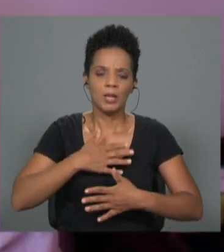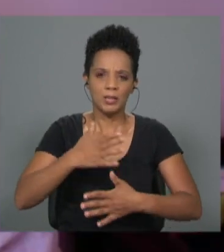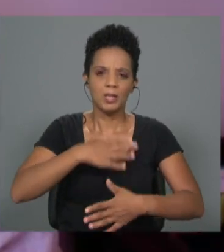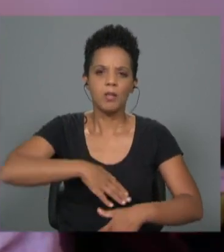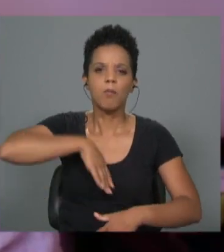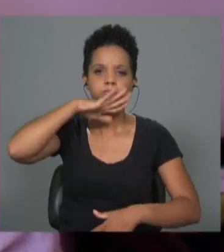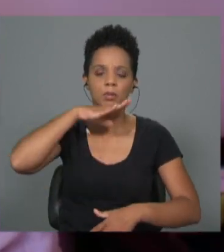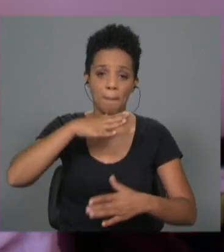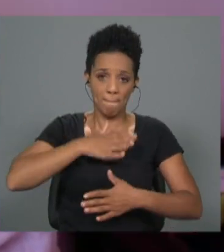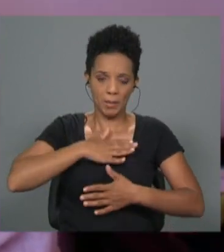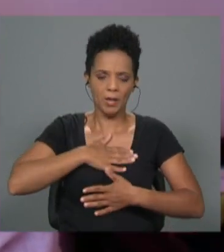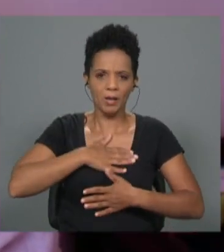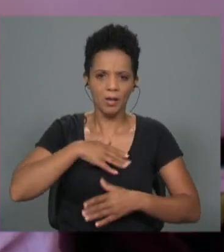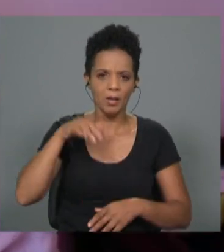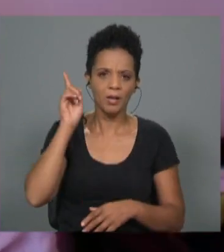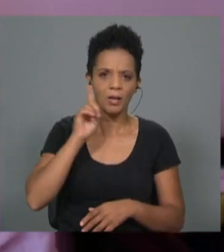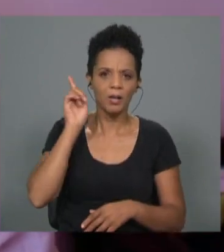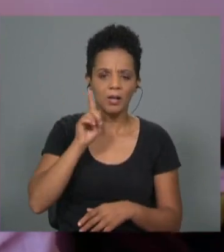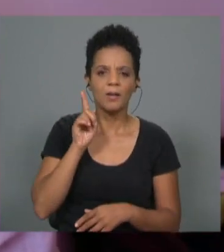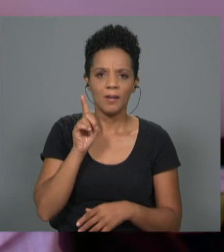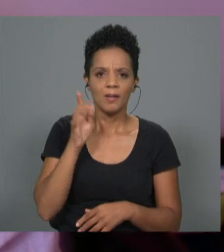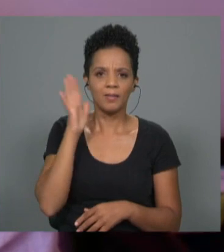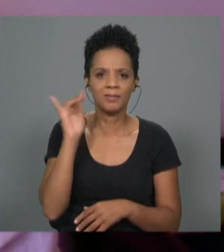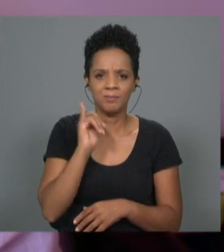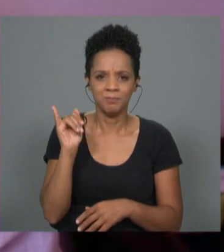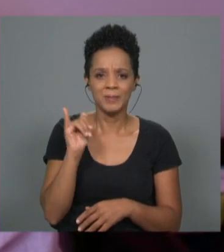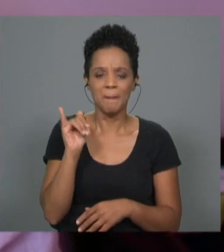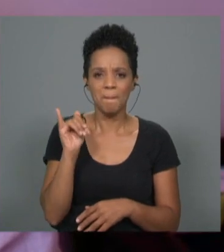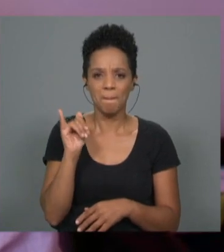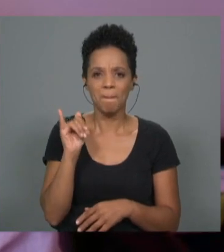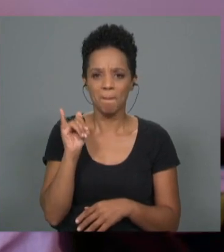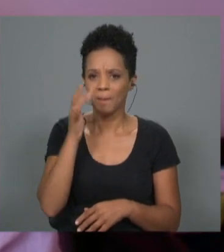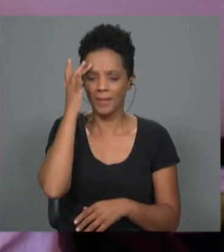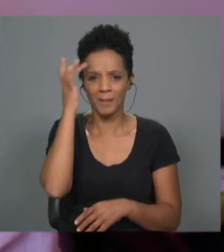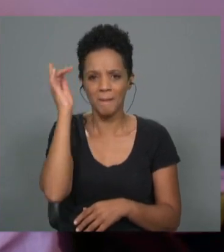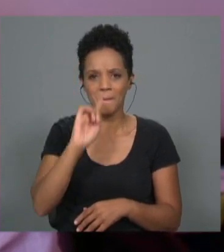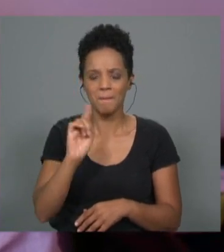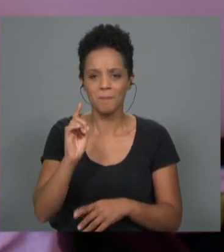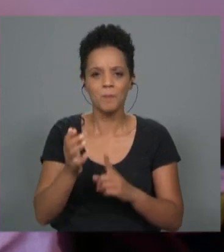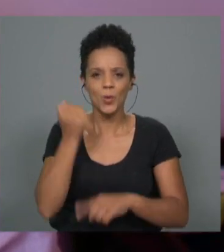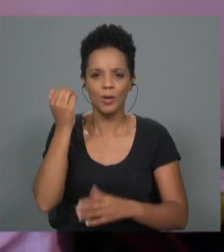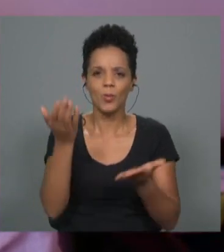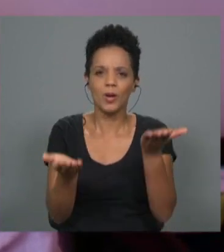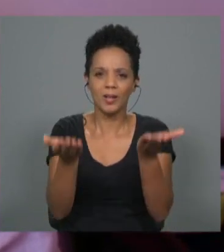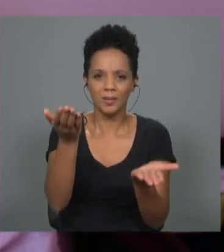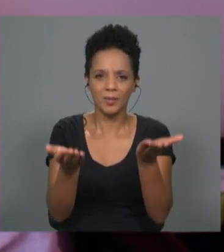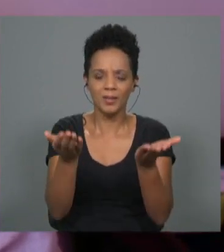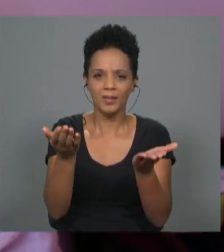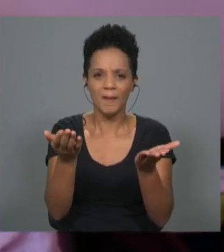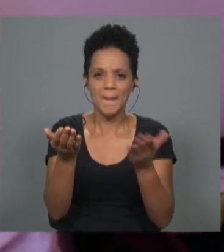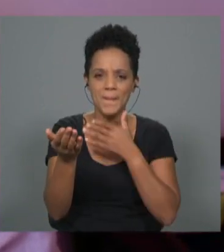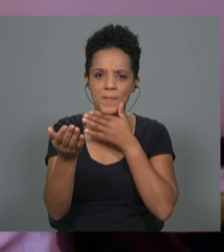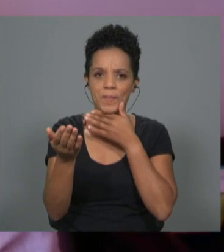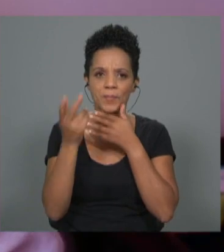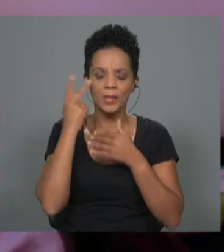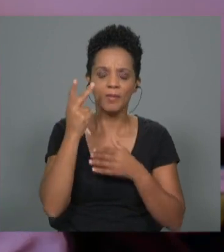extremamente importante tentar. Não é sempre fácil conseguir o tal equilíbrio da vida profissional com